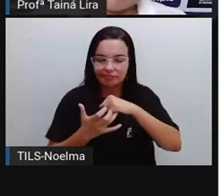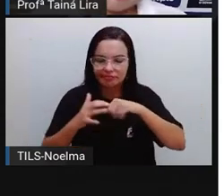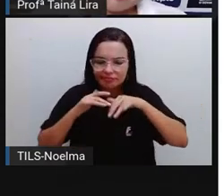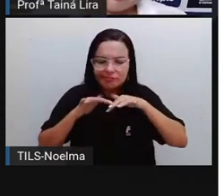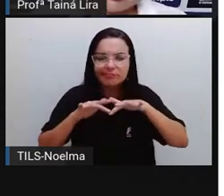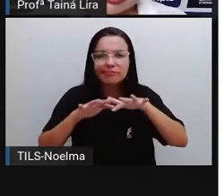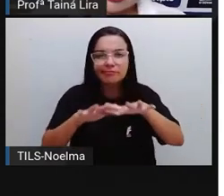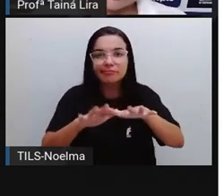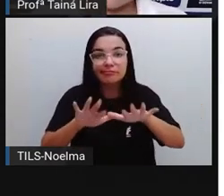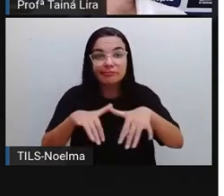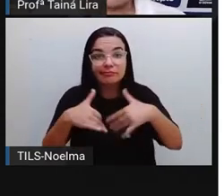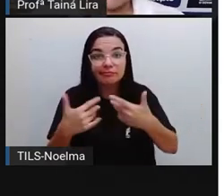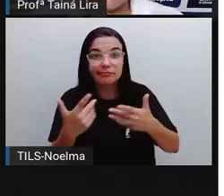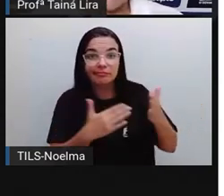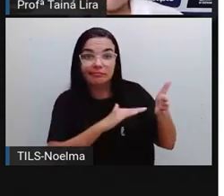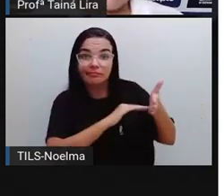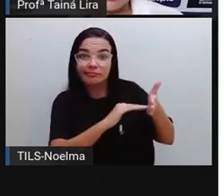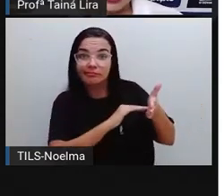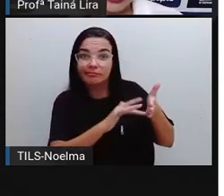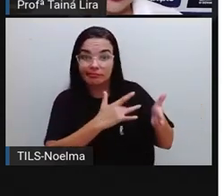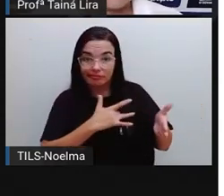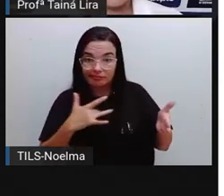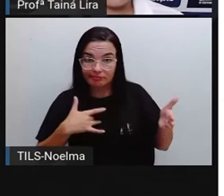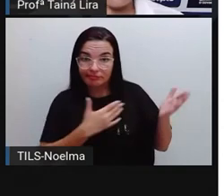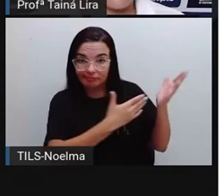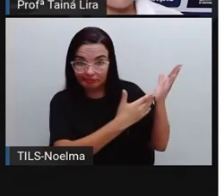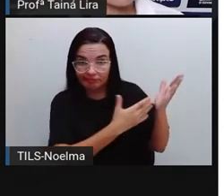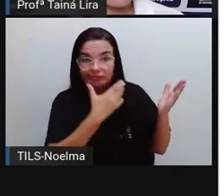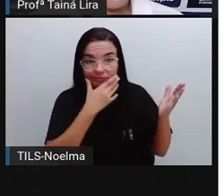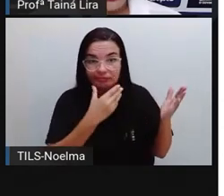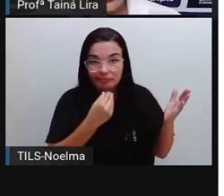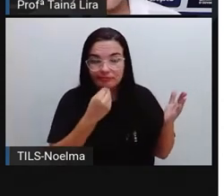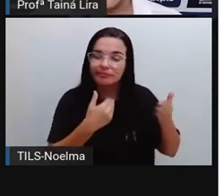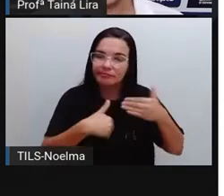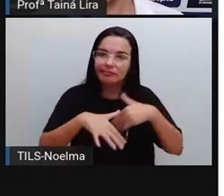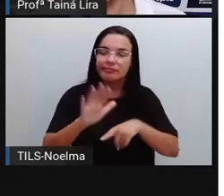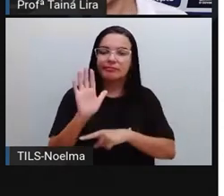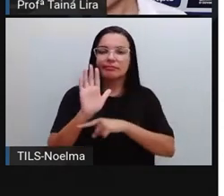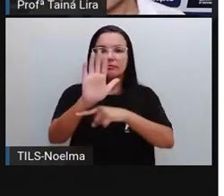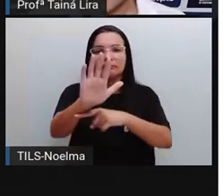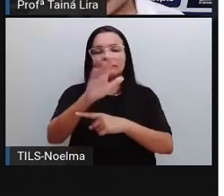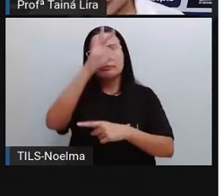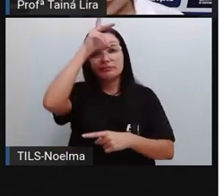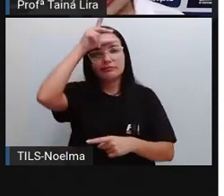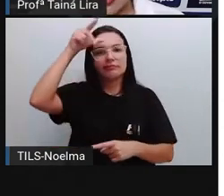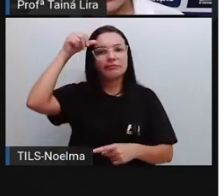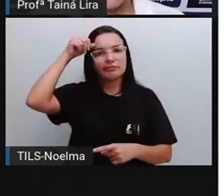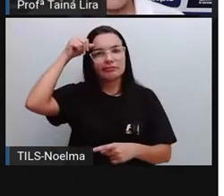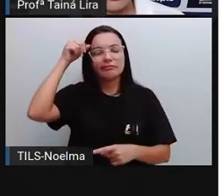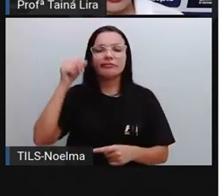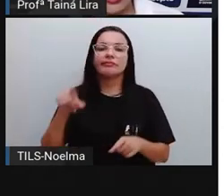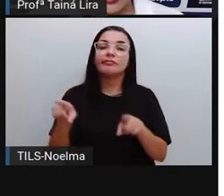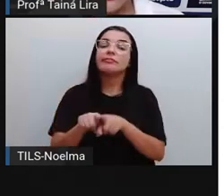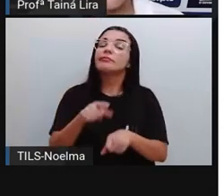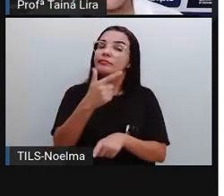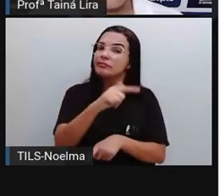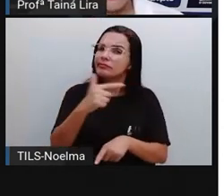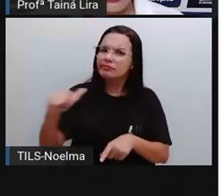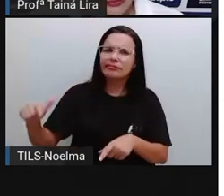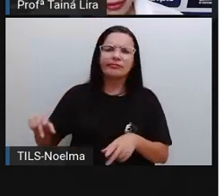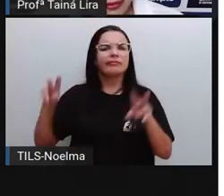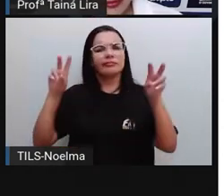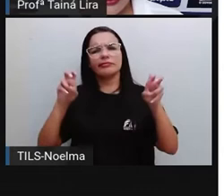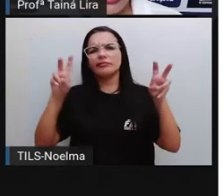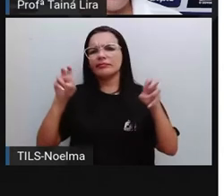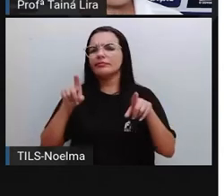ajudar o prefeito aí nessas questões relacionadas à saúde. Entre outras questões, não só a